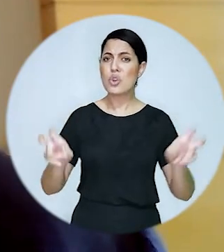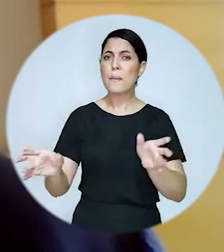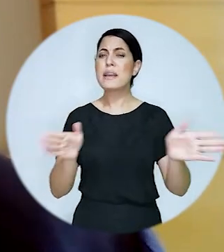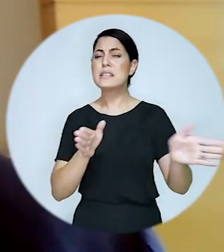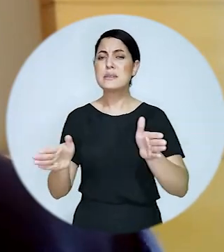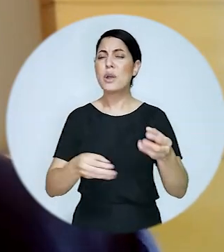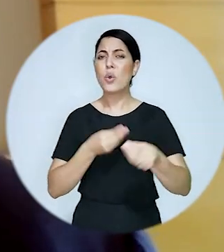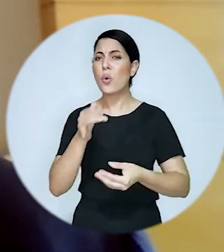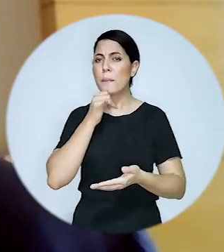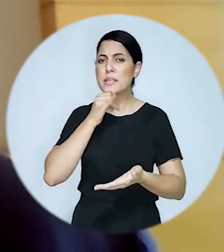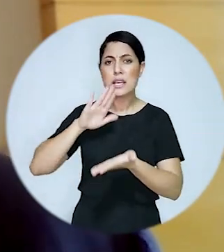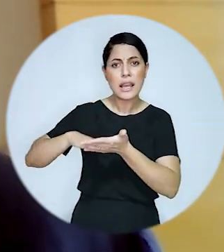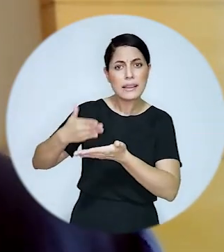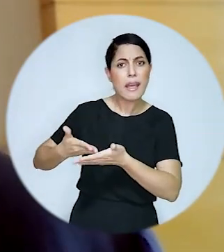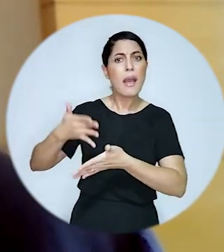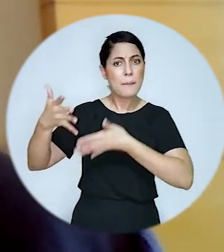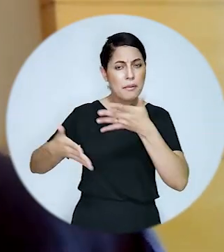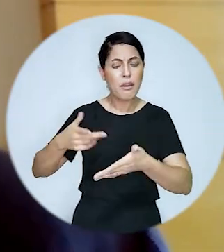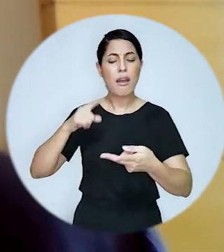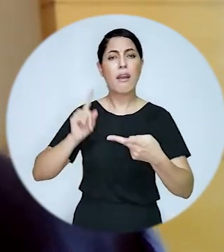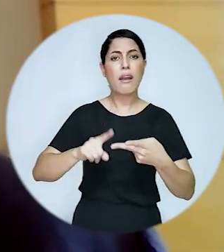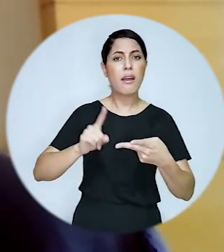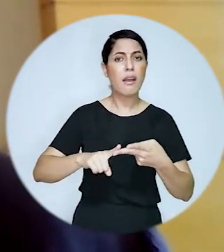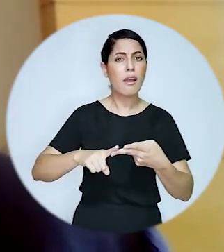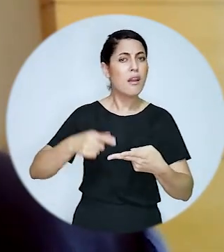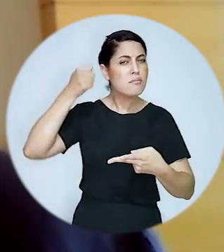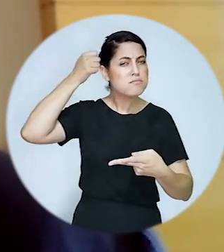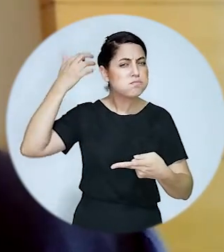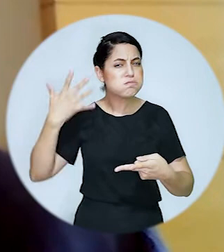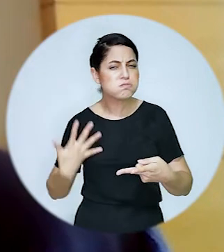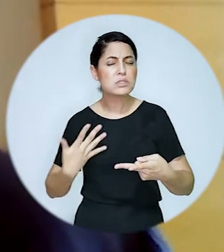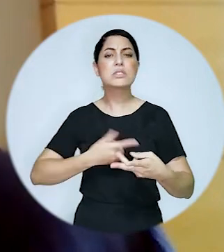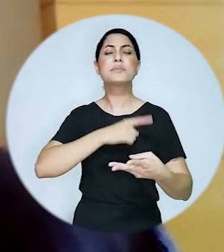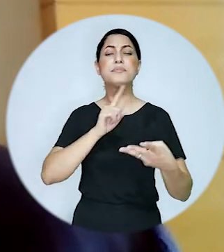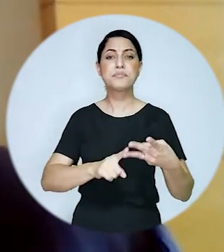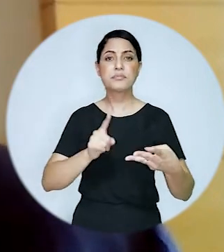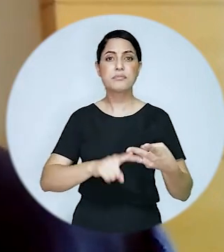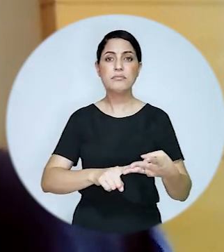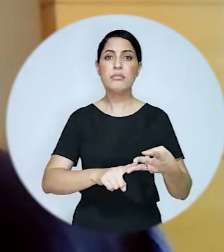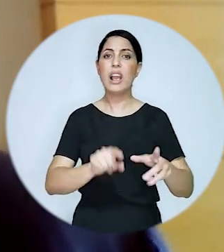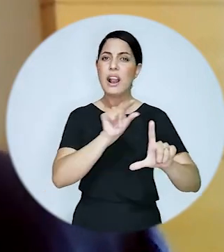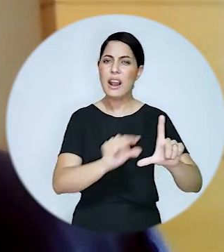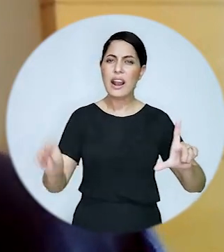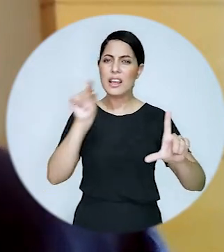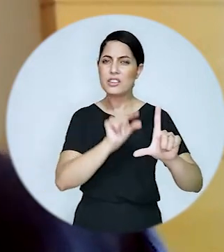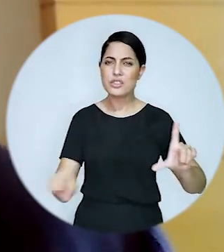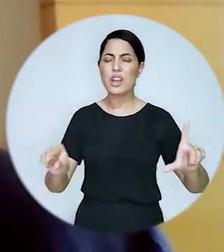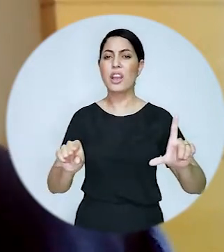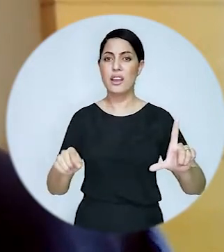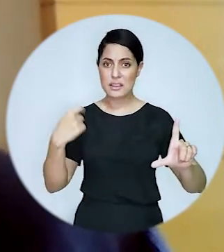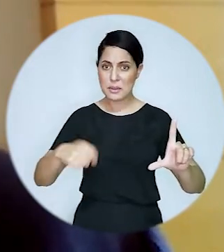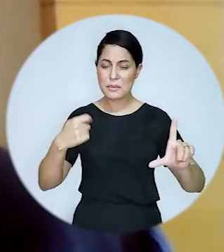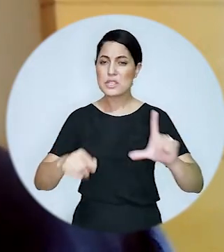recursos de acessibilidade o intérprete de libras a auto a audiodescrição as